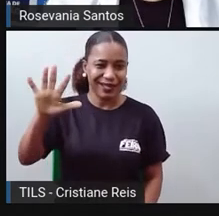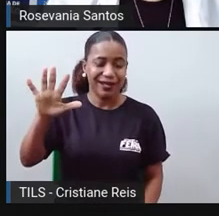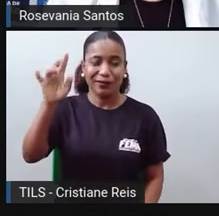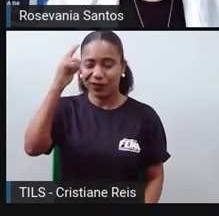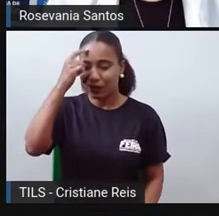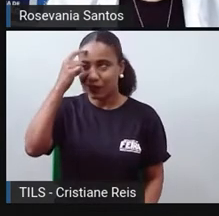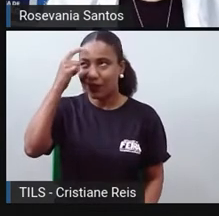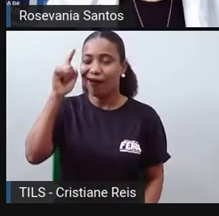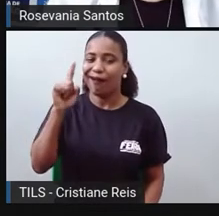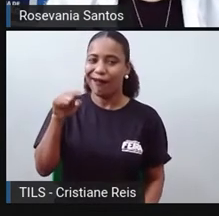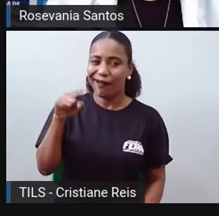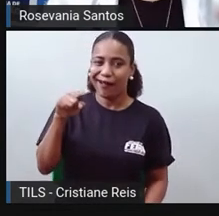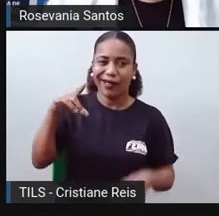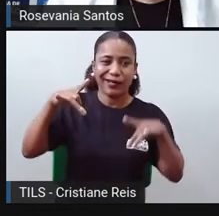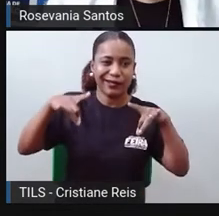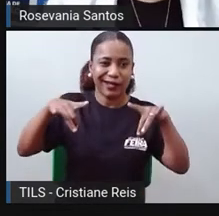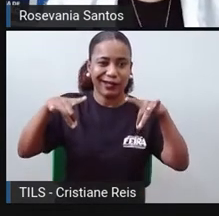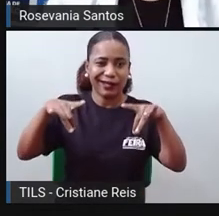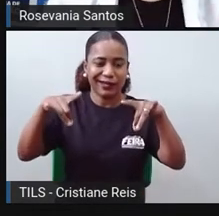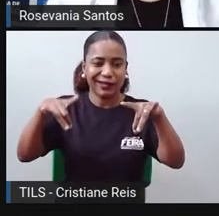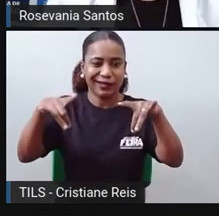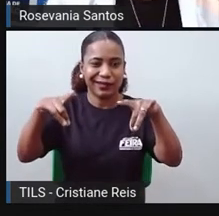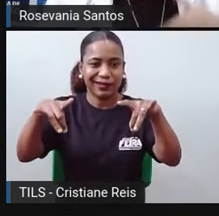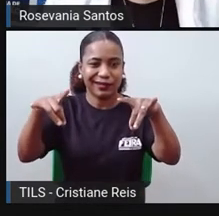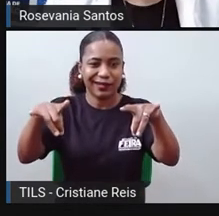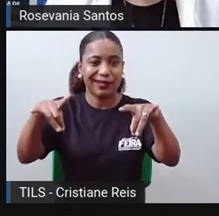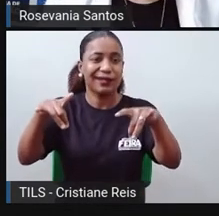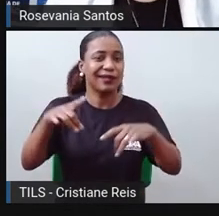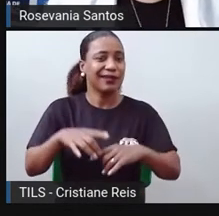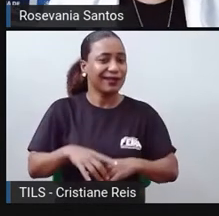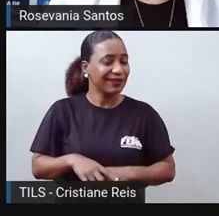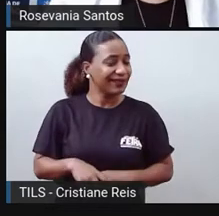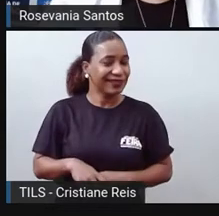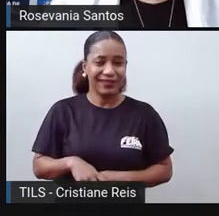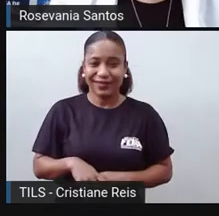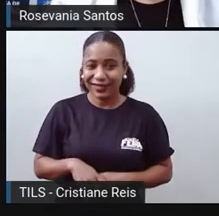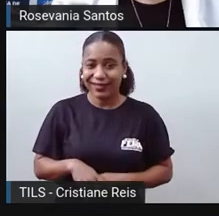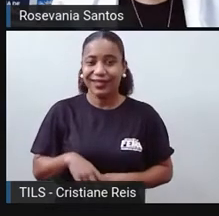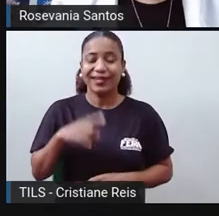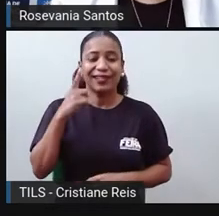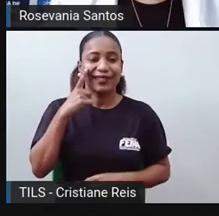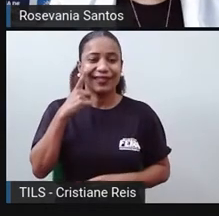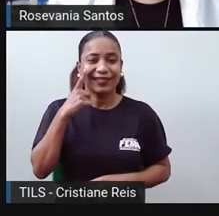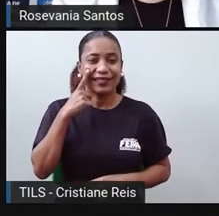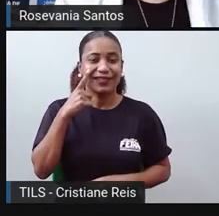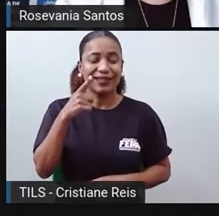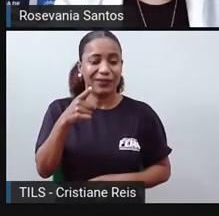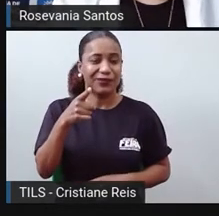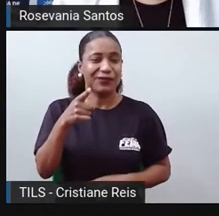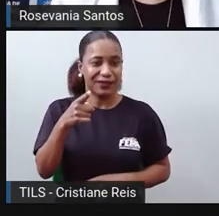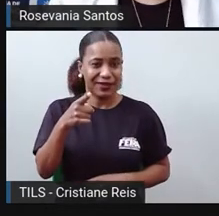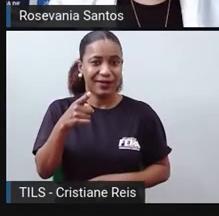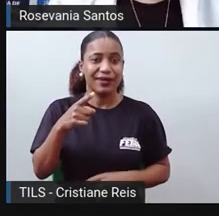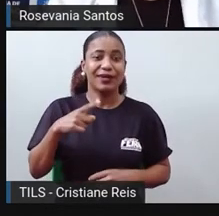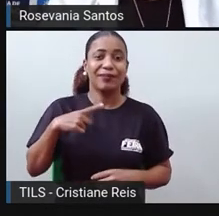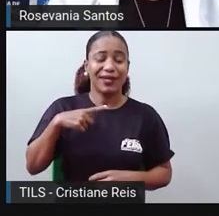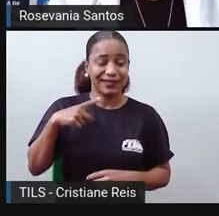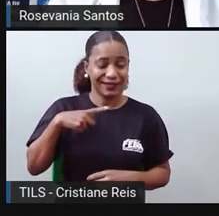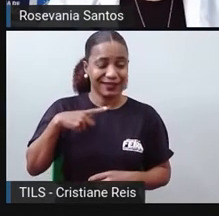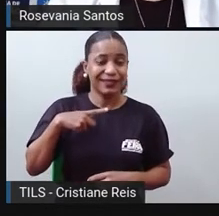todas que vocês estão vendo, e que também não estão vendo, e que estão aí nessa parte, por conta da escala do mapa, né? Que elas não pegam,